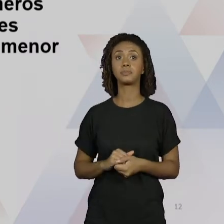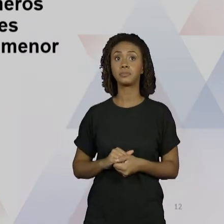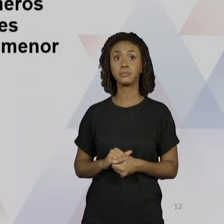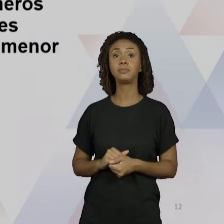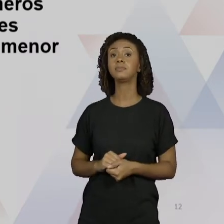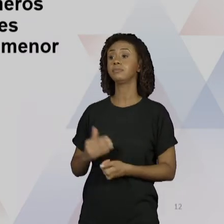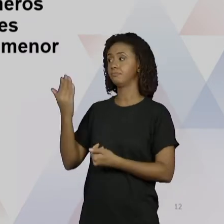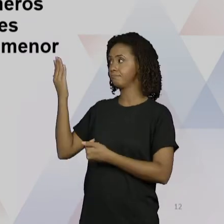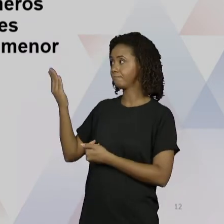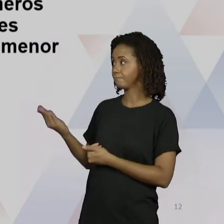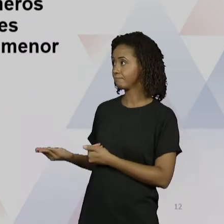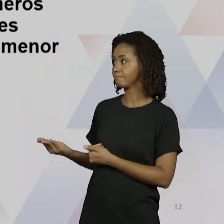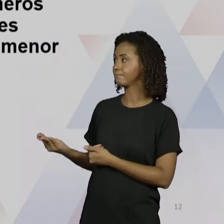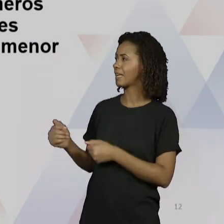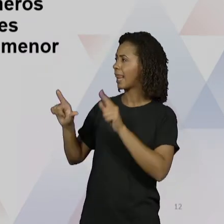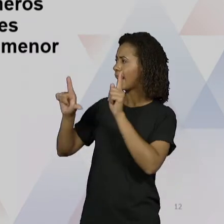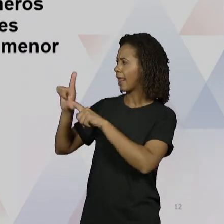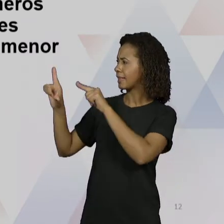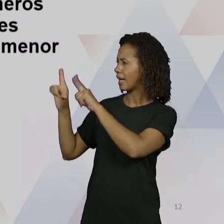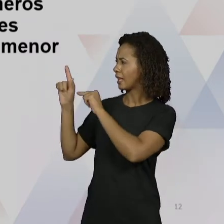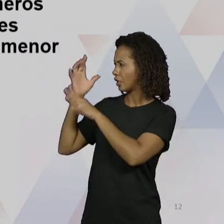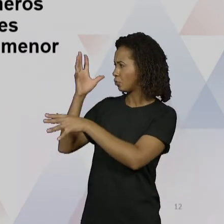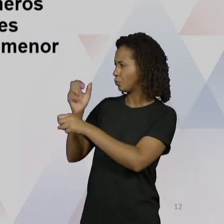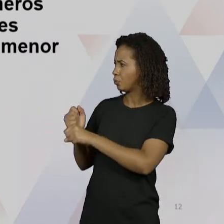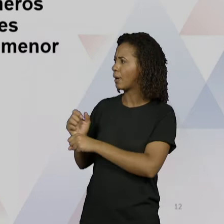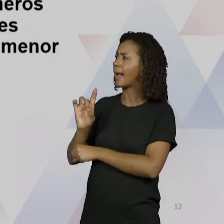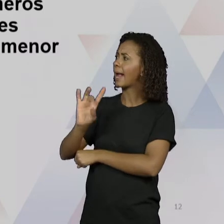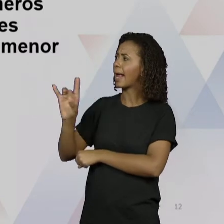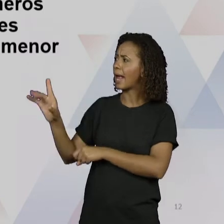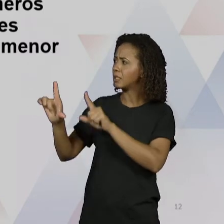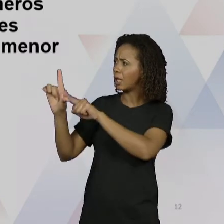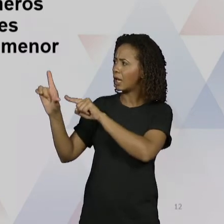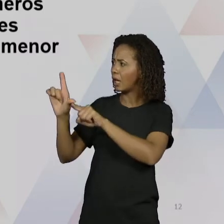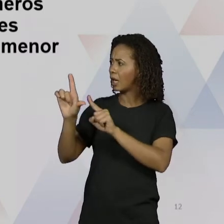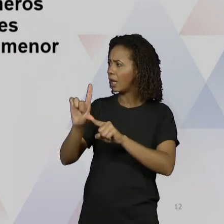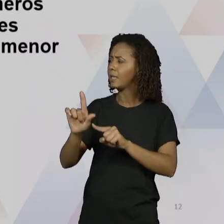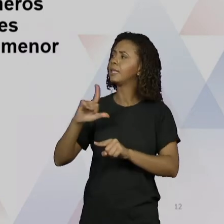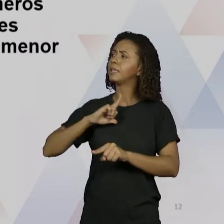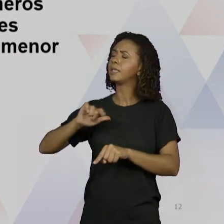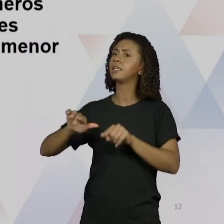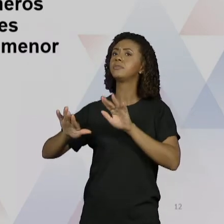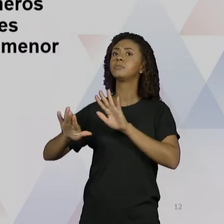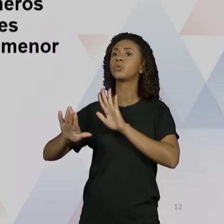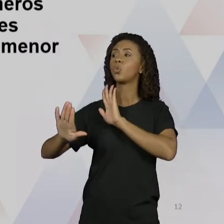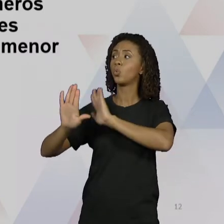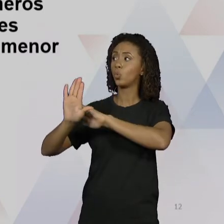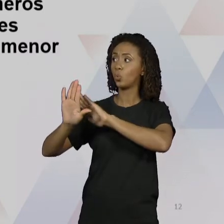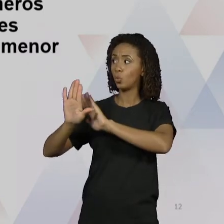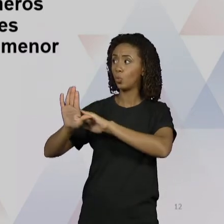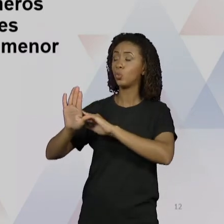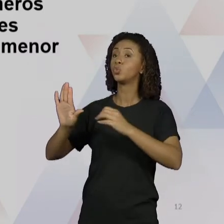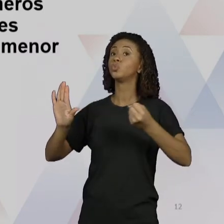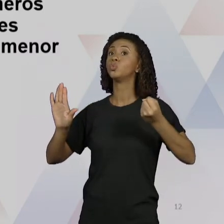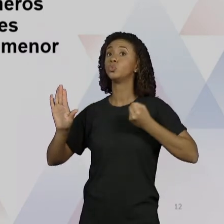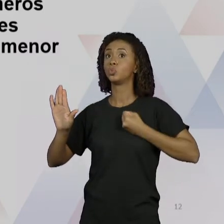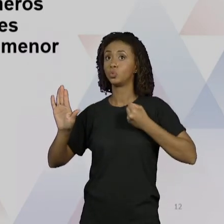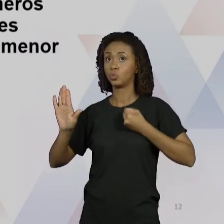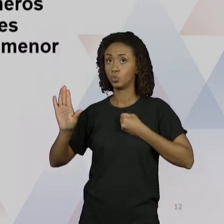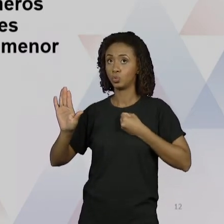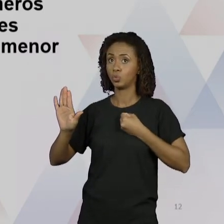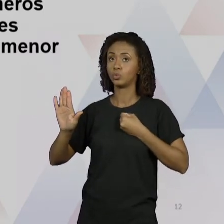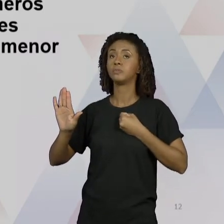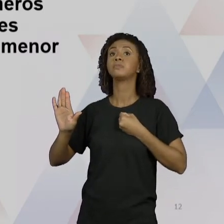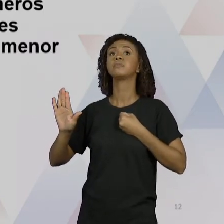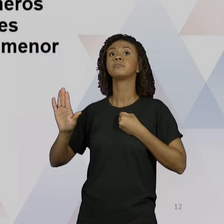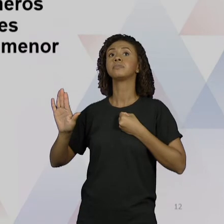cada letra representa um número um desculpa algarismo e